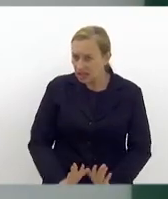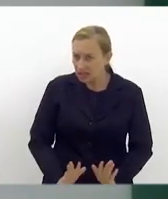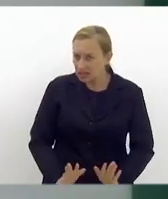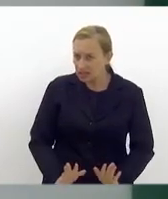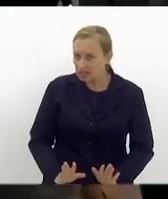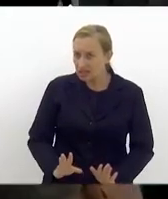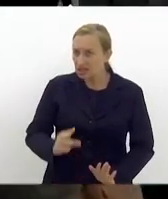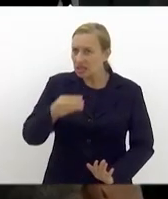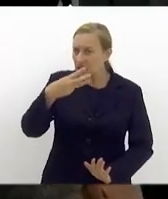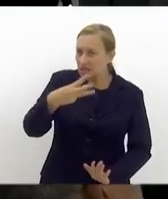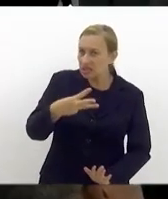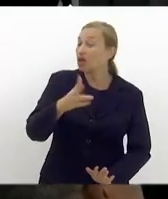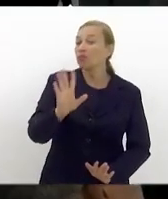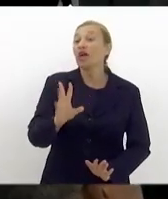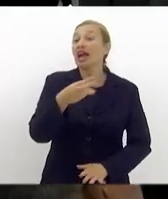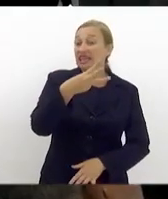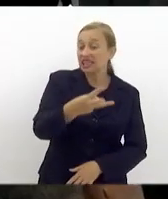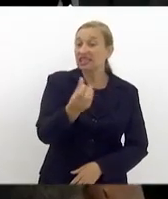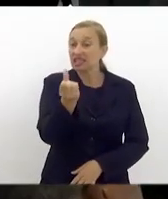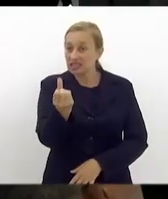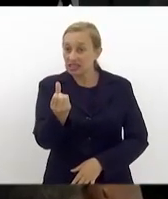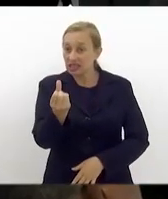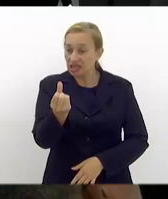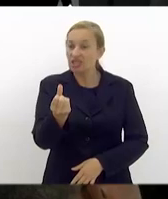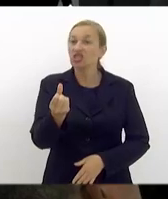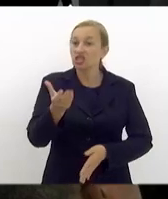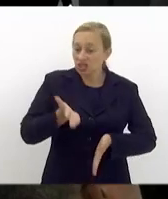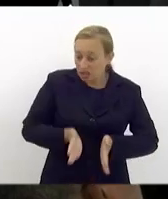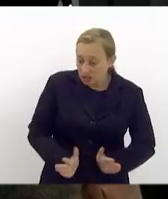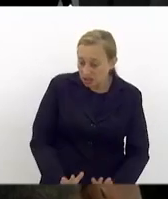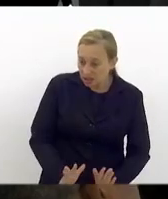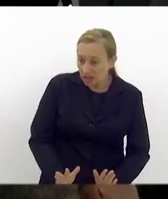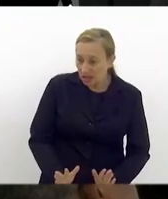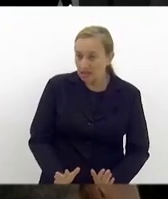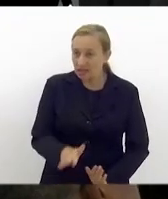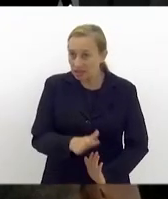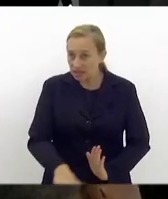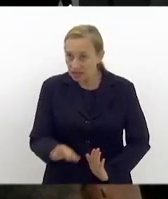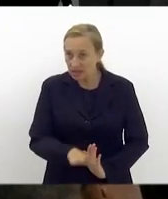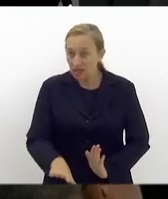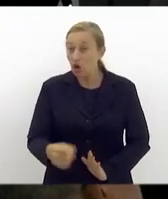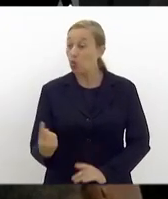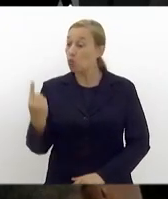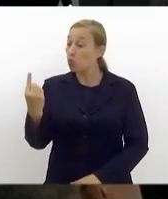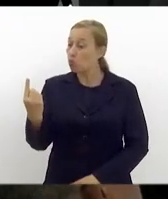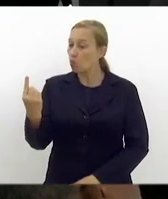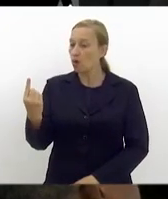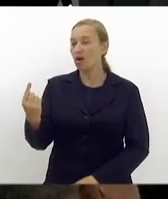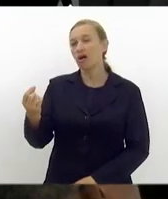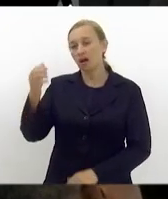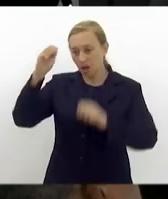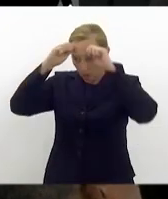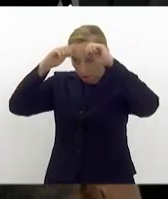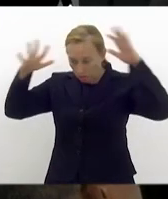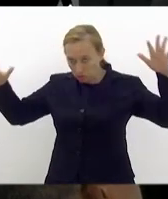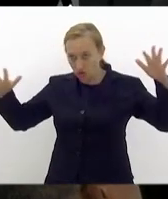em 36 crianças, uma é autista. Então, precisamos pensar nos autistas com urgência. Políticas